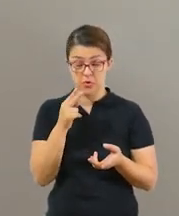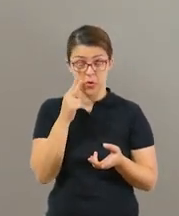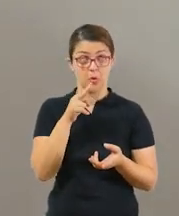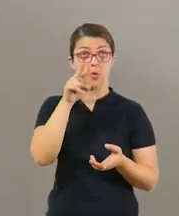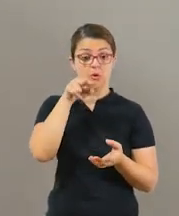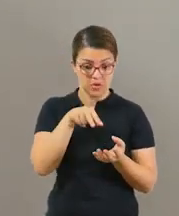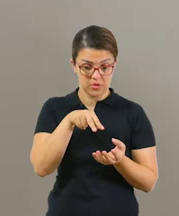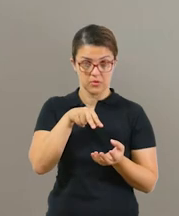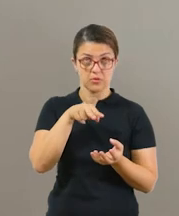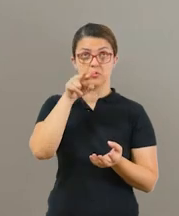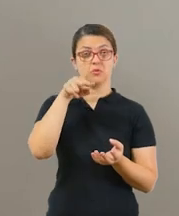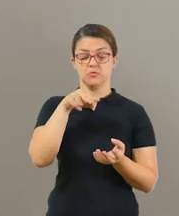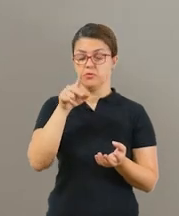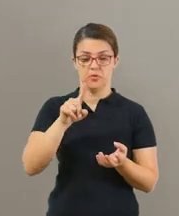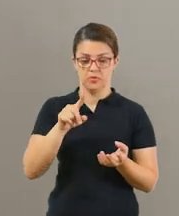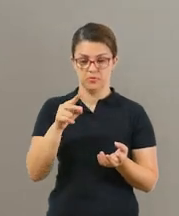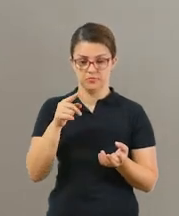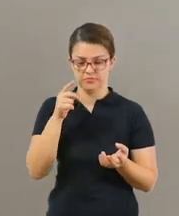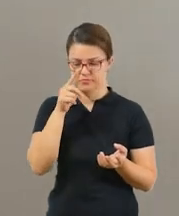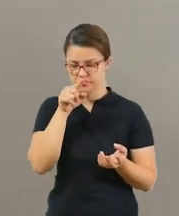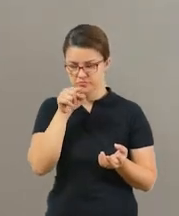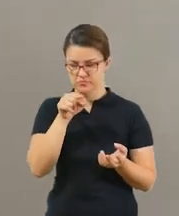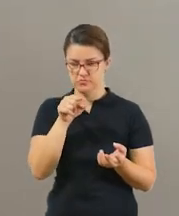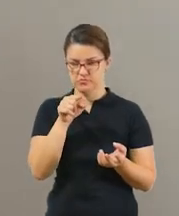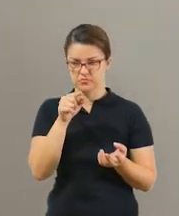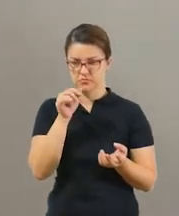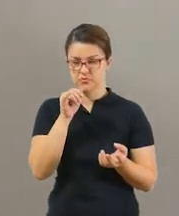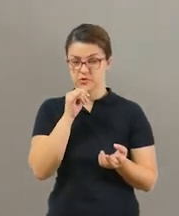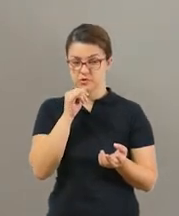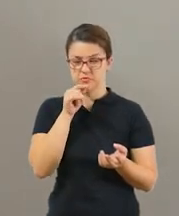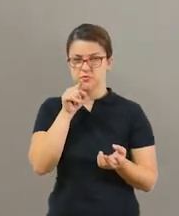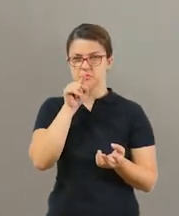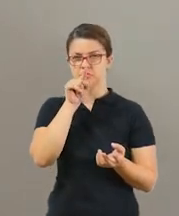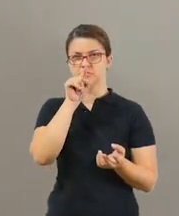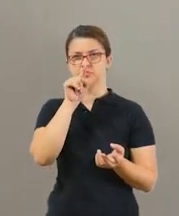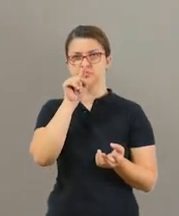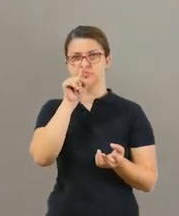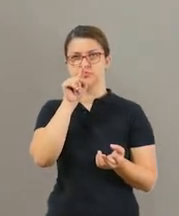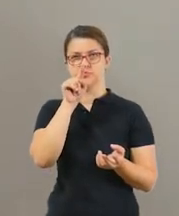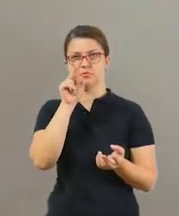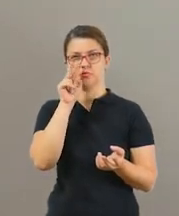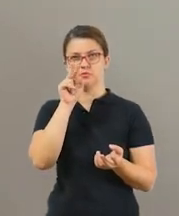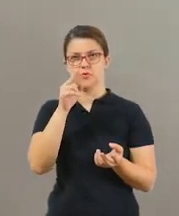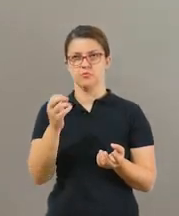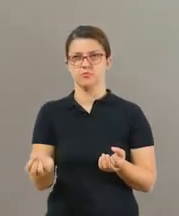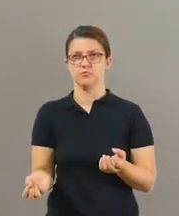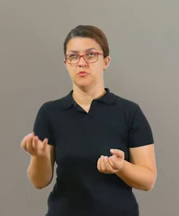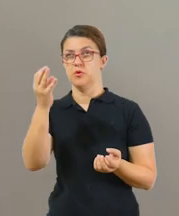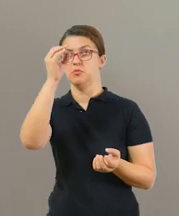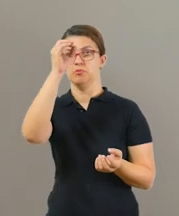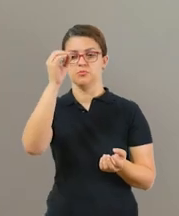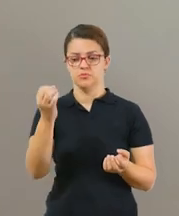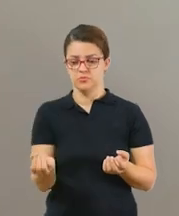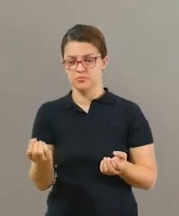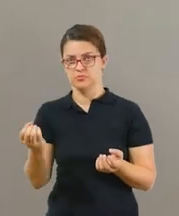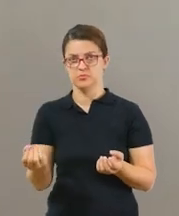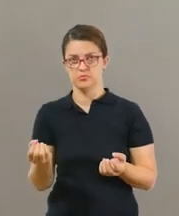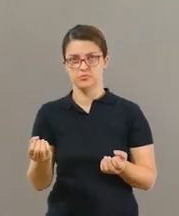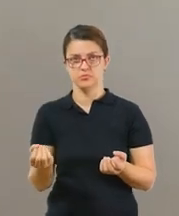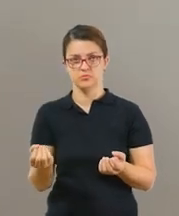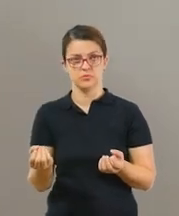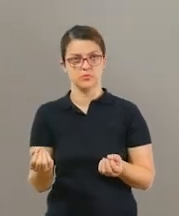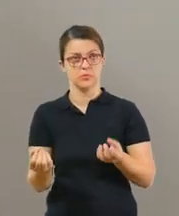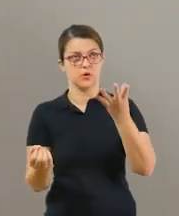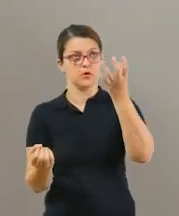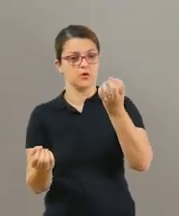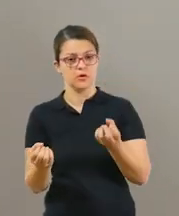mais para a trajetória da bolinha, para ele fixar um ponto, um ponto mais alto que a bolinha alcançar, que assim ele consegue treinar a sua visão